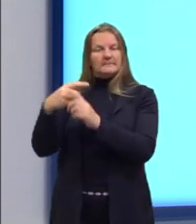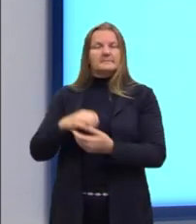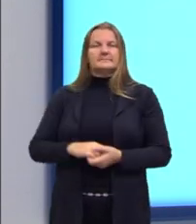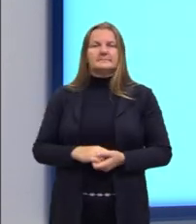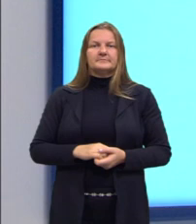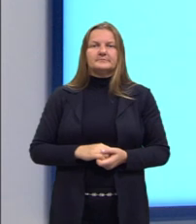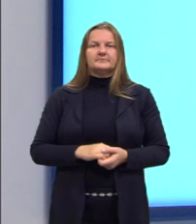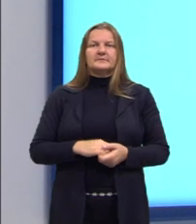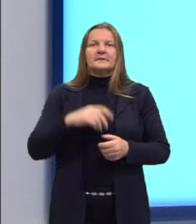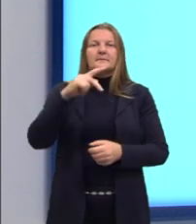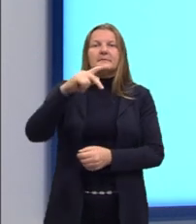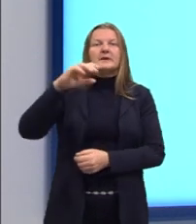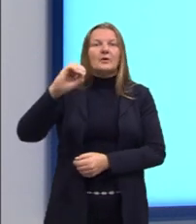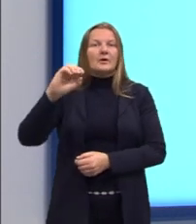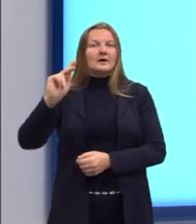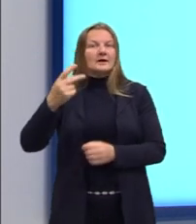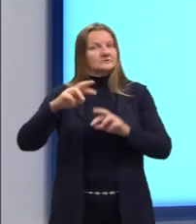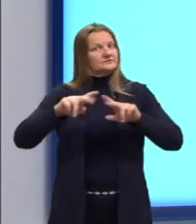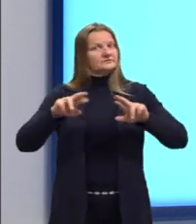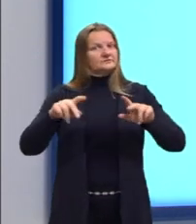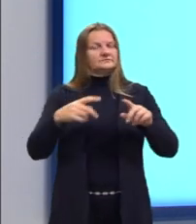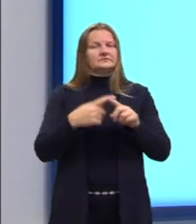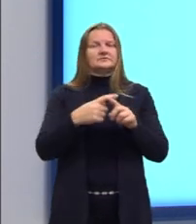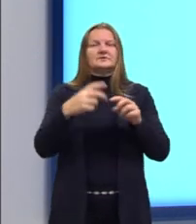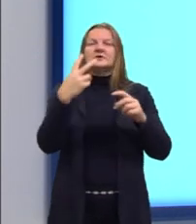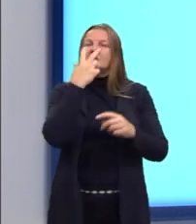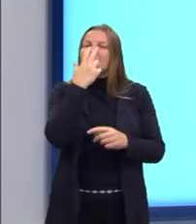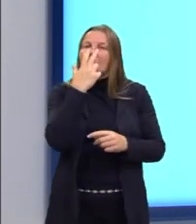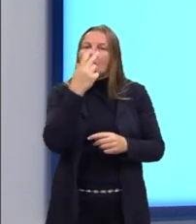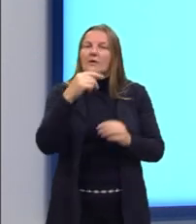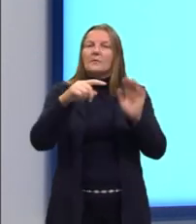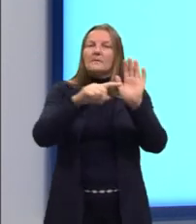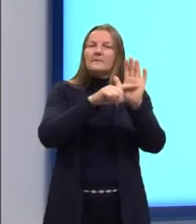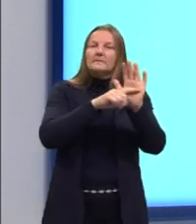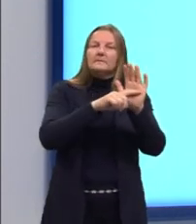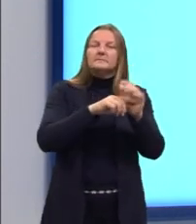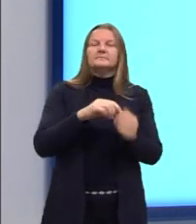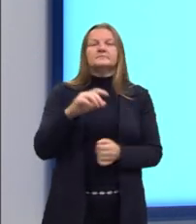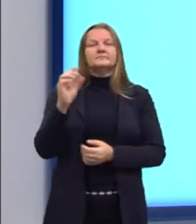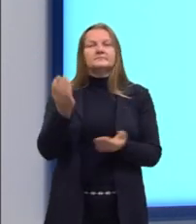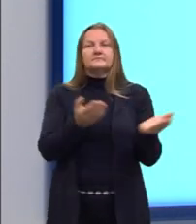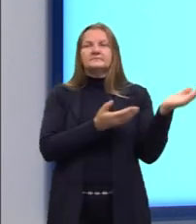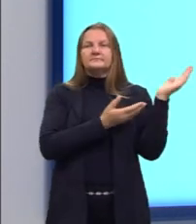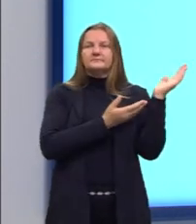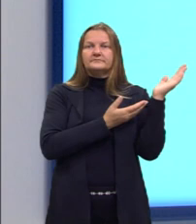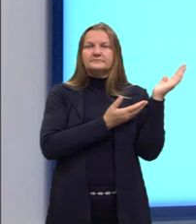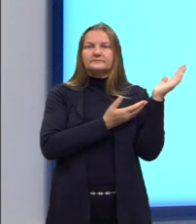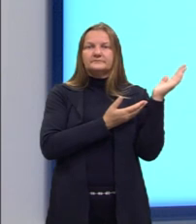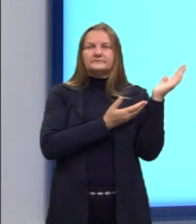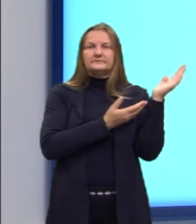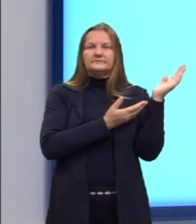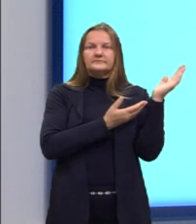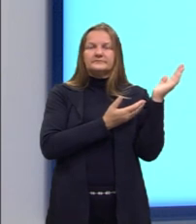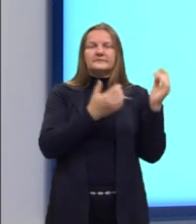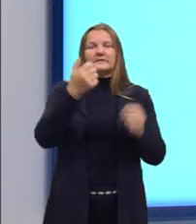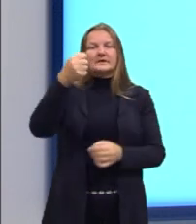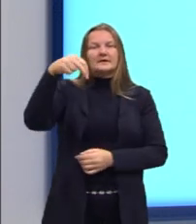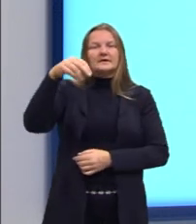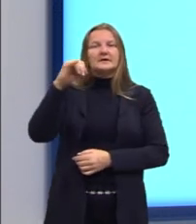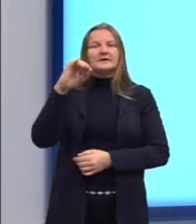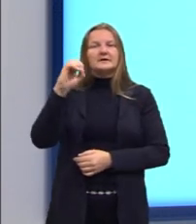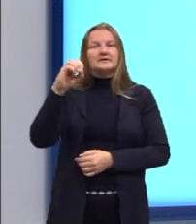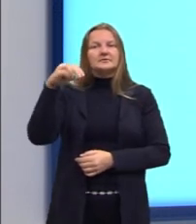E o POH é igual a menos log da concentração da hidroxila, que é o ânion, o